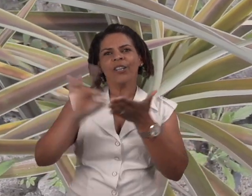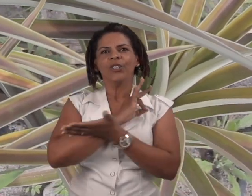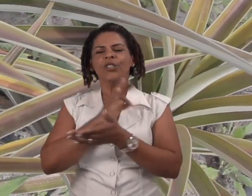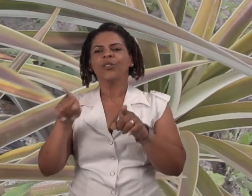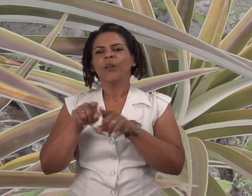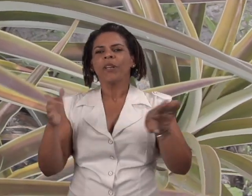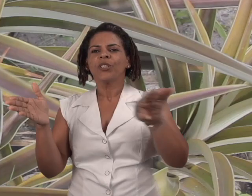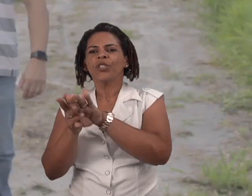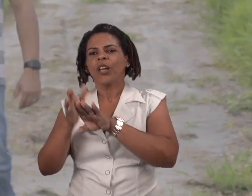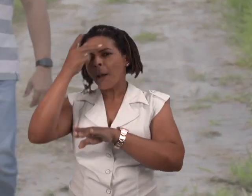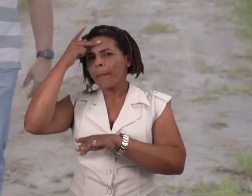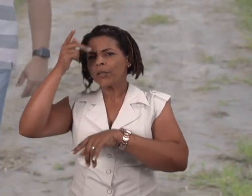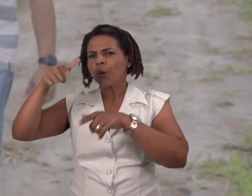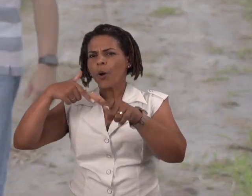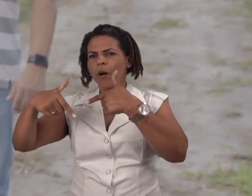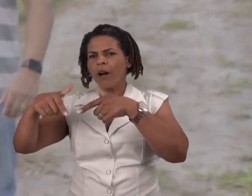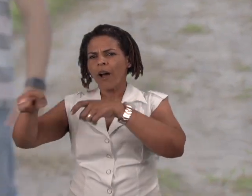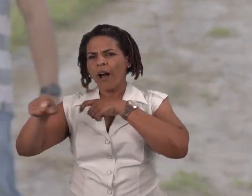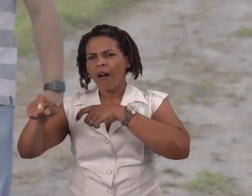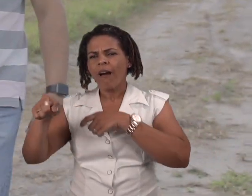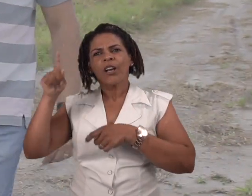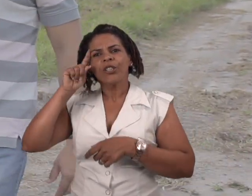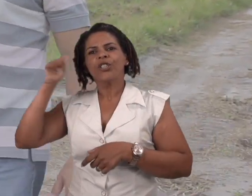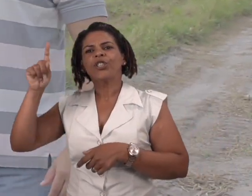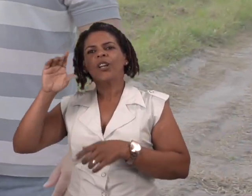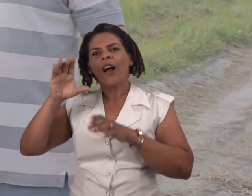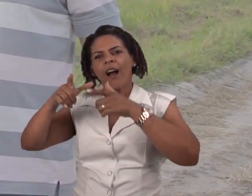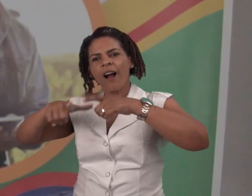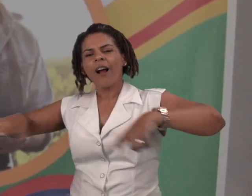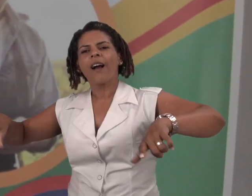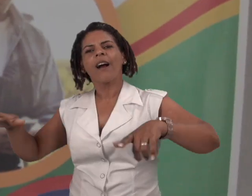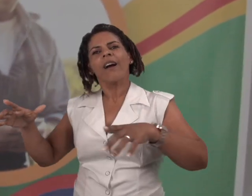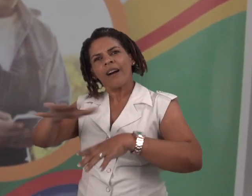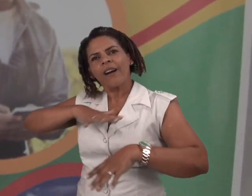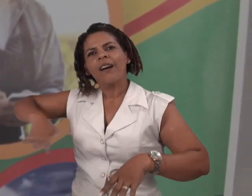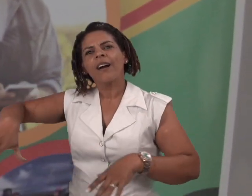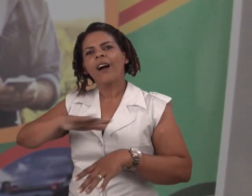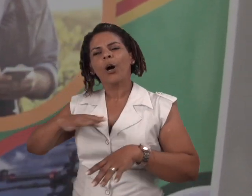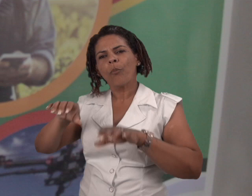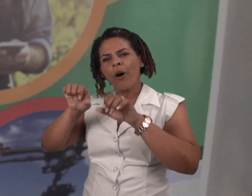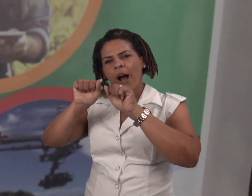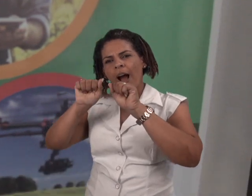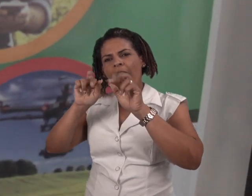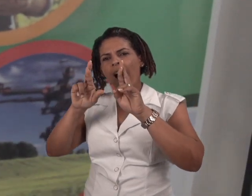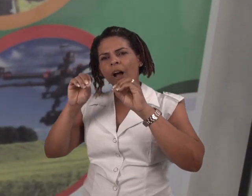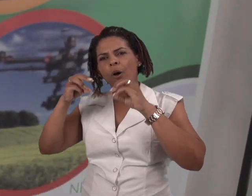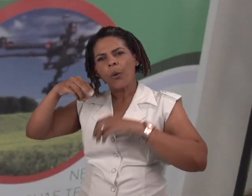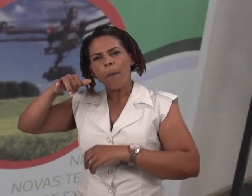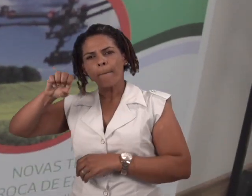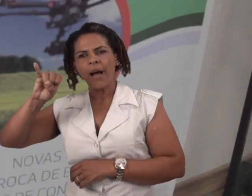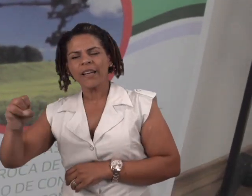e também chegam até o produtor rural em ações como o Dia de Campo, eventos como o AgroMais e outros simpósios